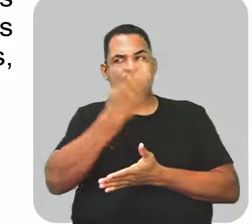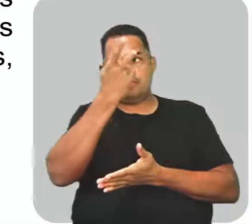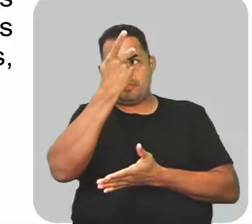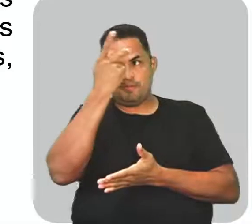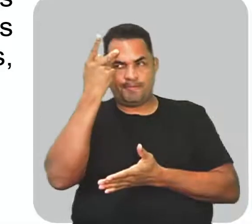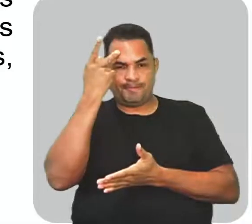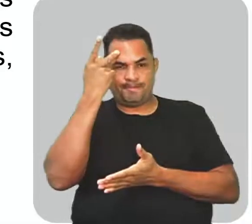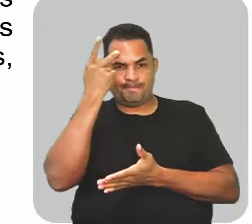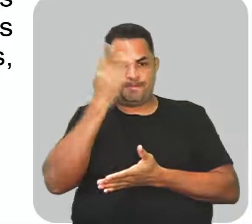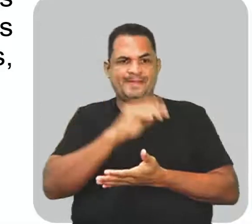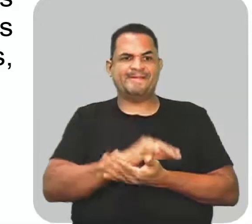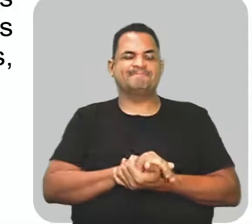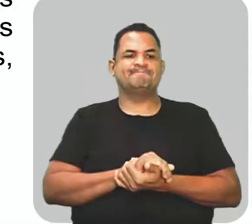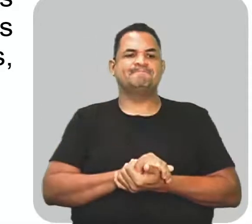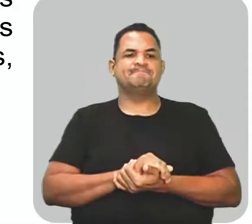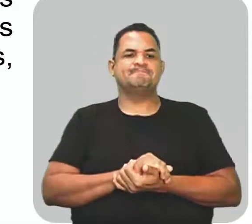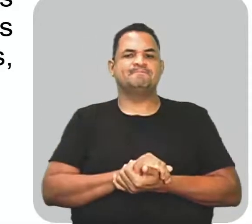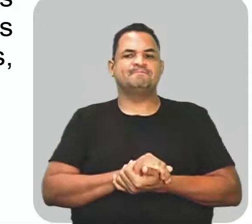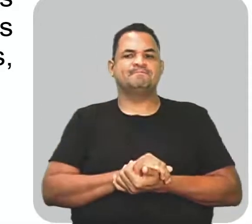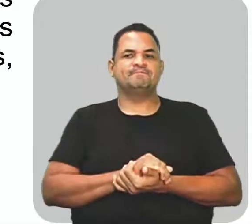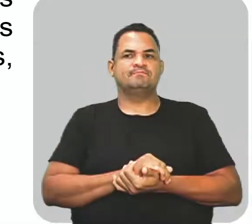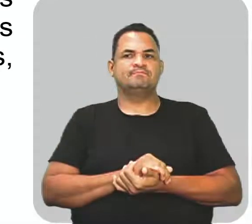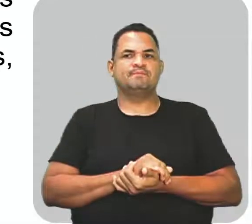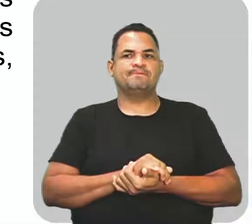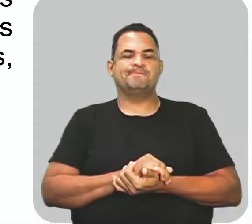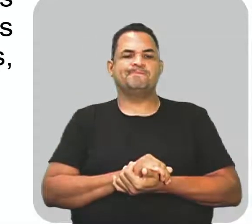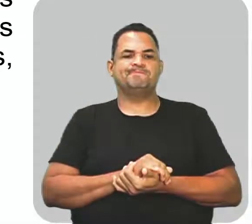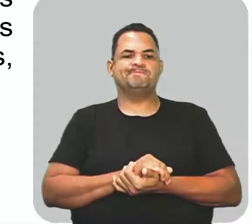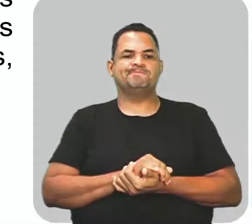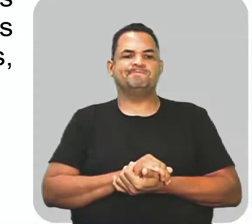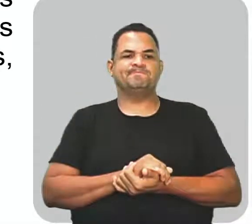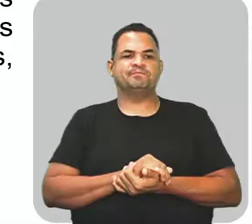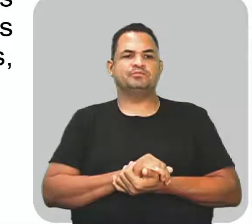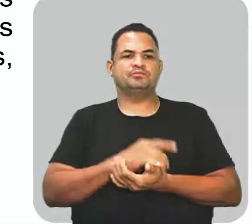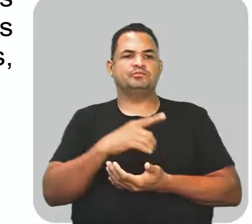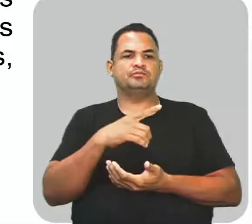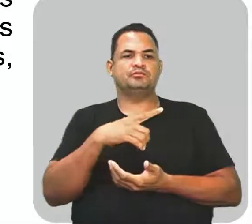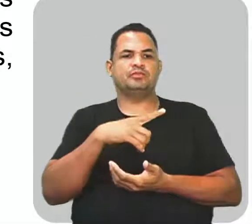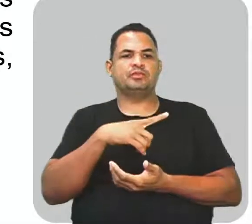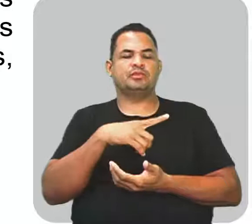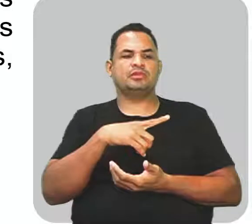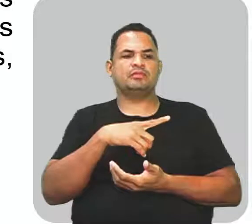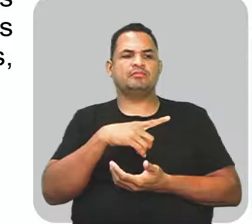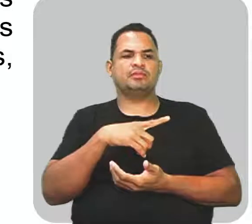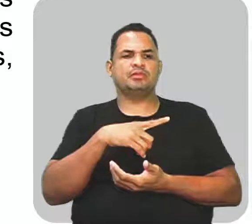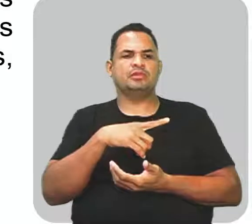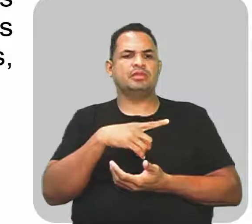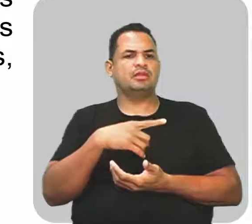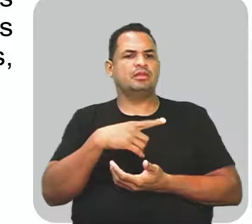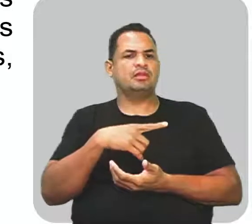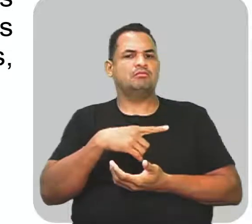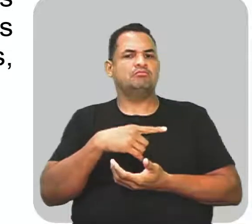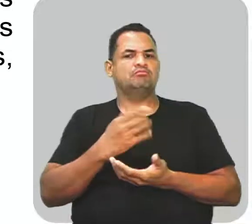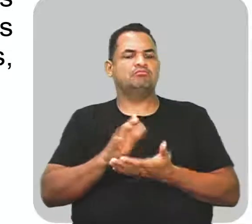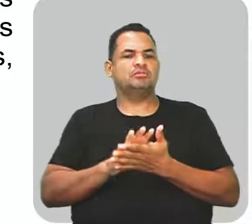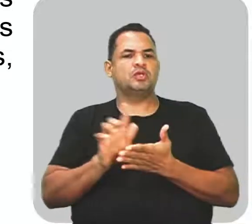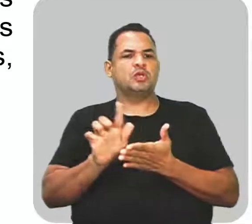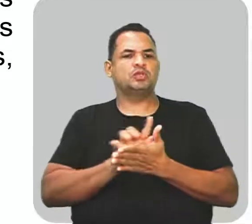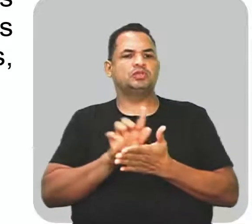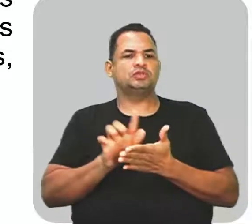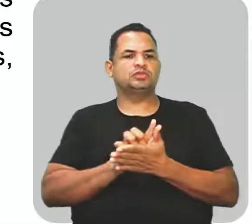pessoa. Vamos aqui ver isso. Há concordância entre os gêneros gramaticais.